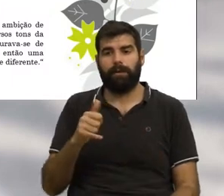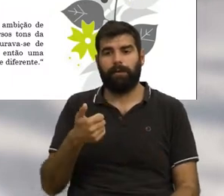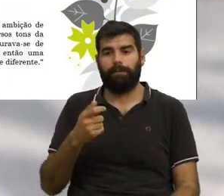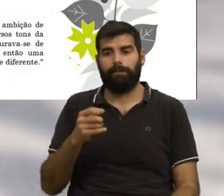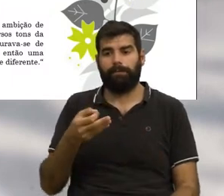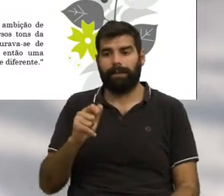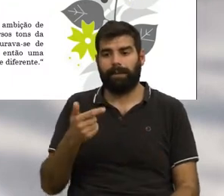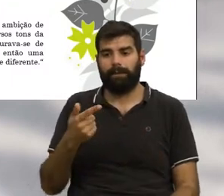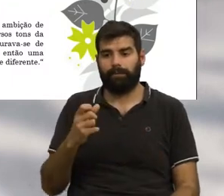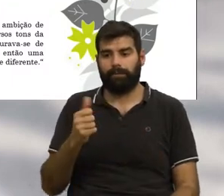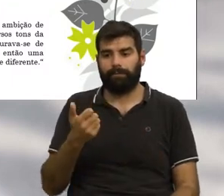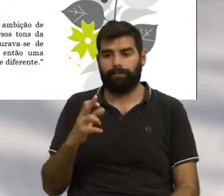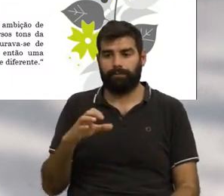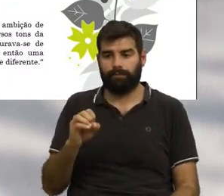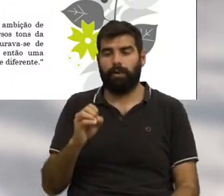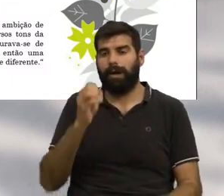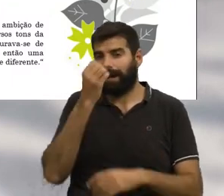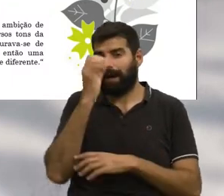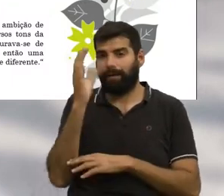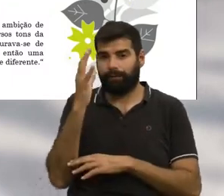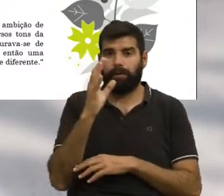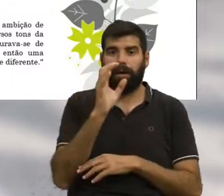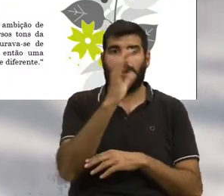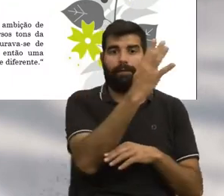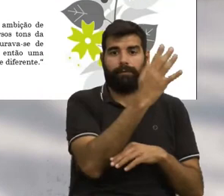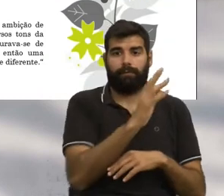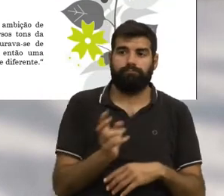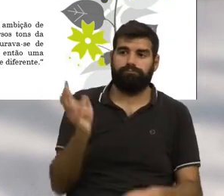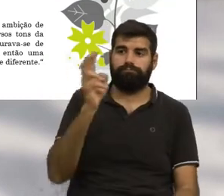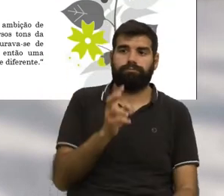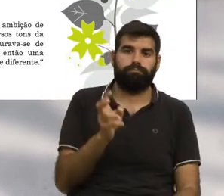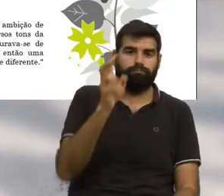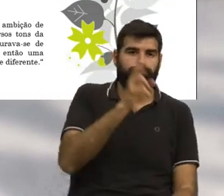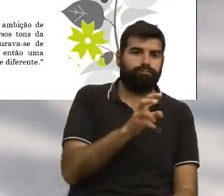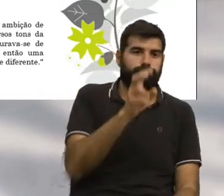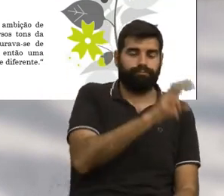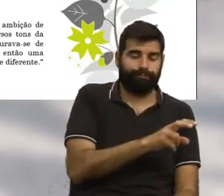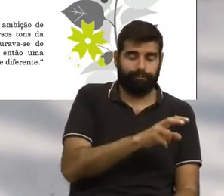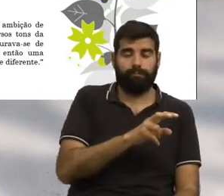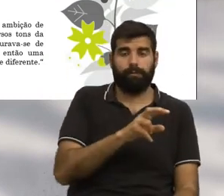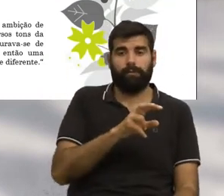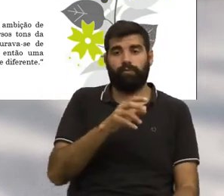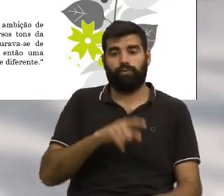Árvore, inspiração do Ítalo Calvino no século XVIII,